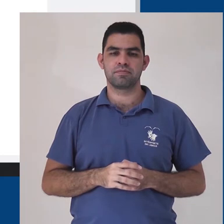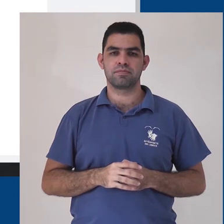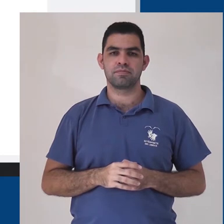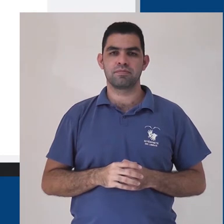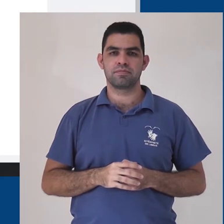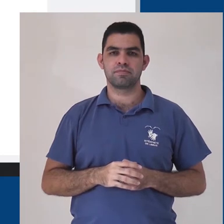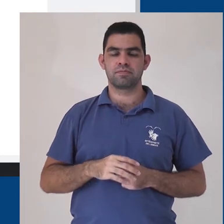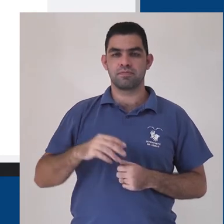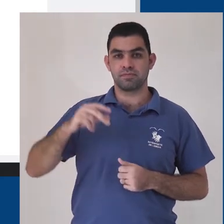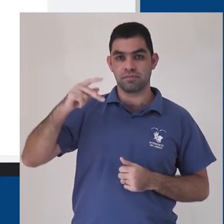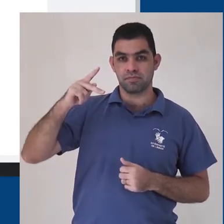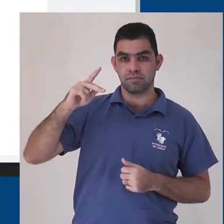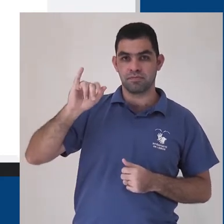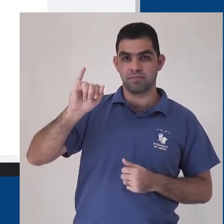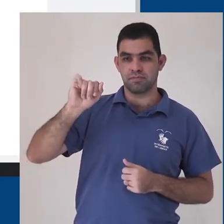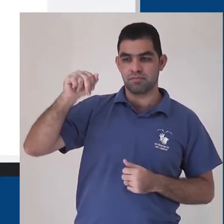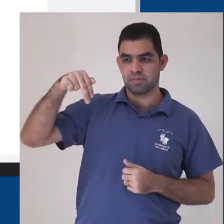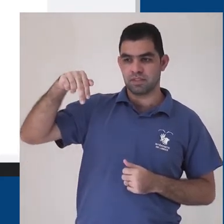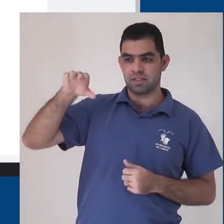e pincel.